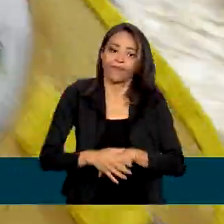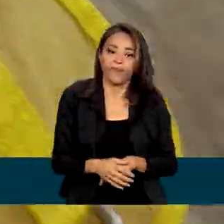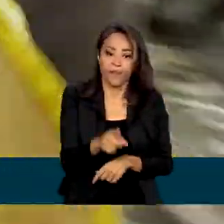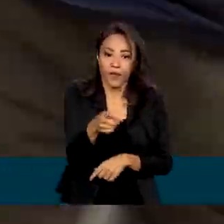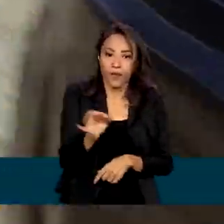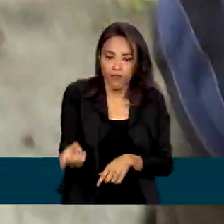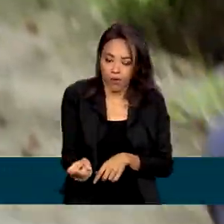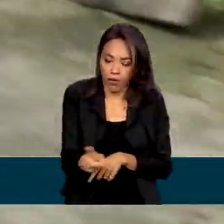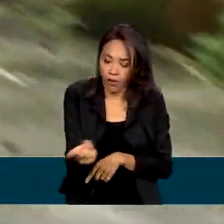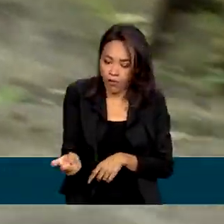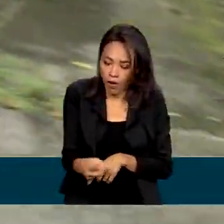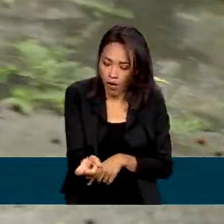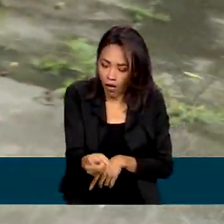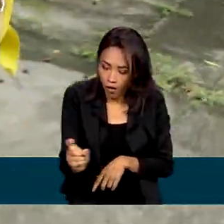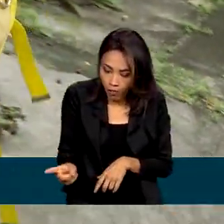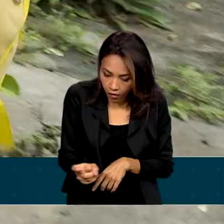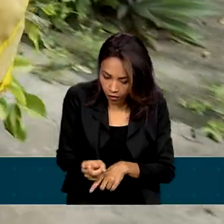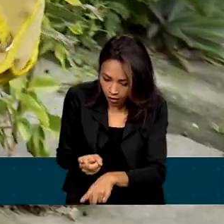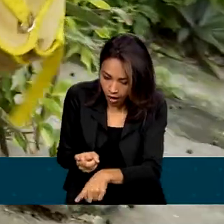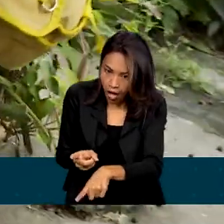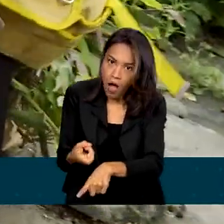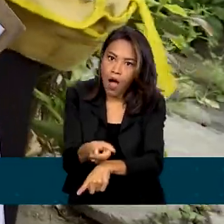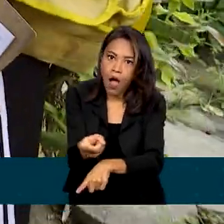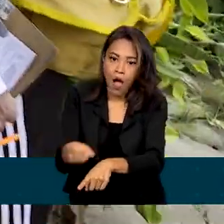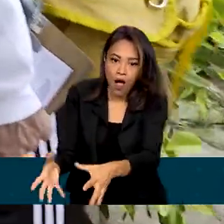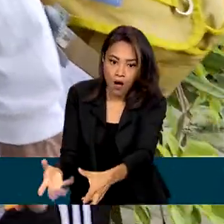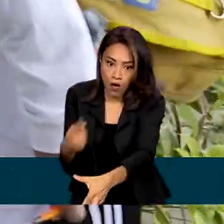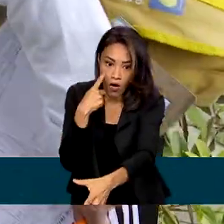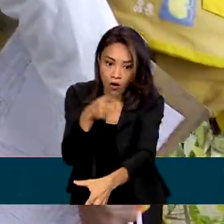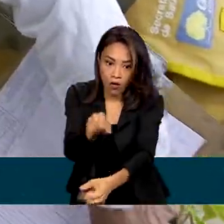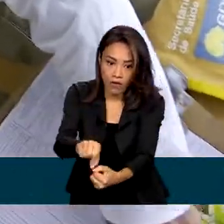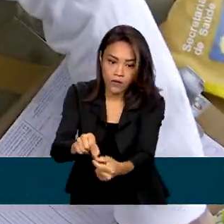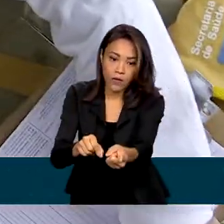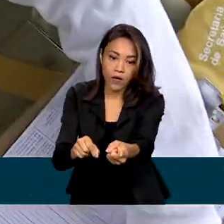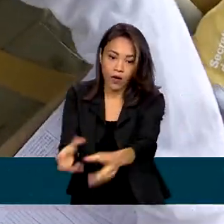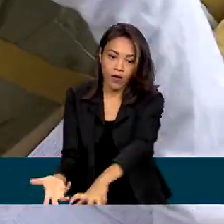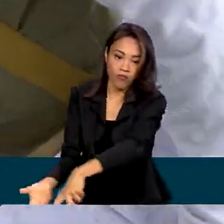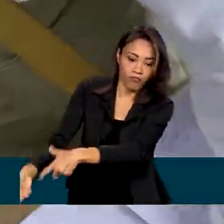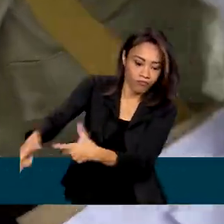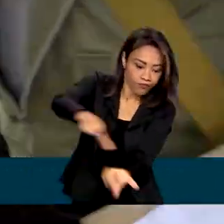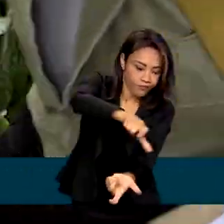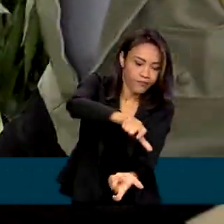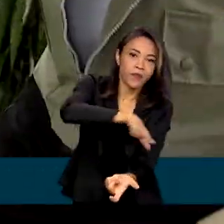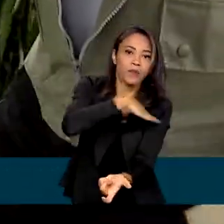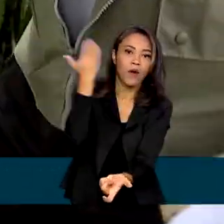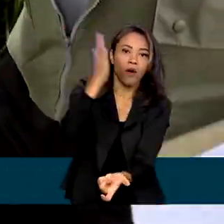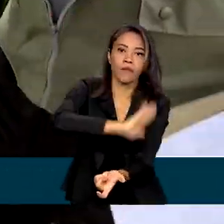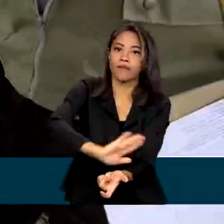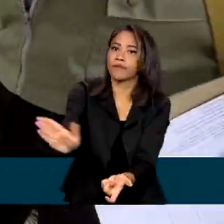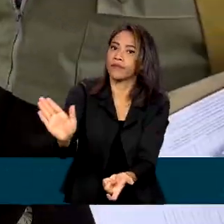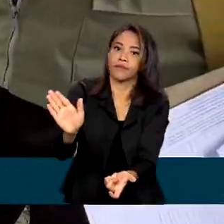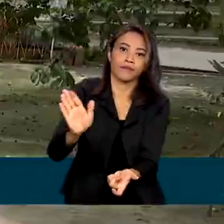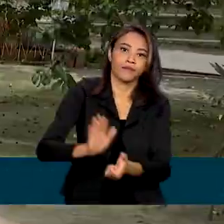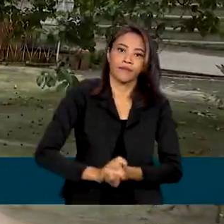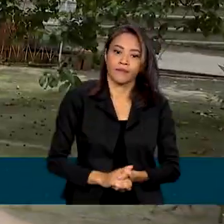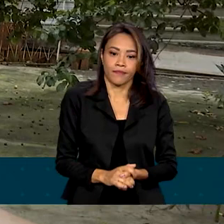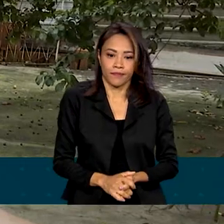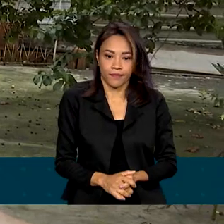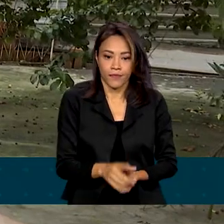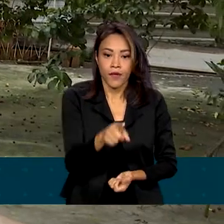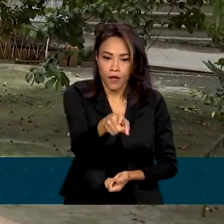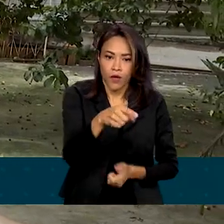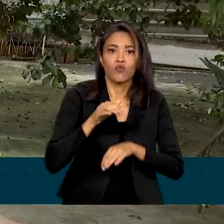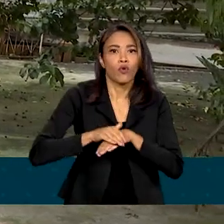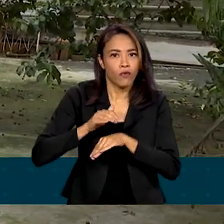a coisa mais fácil de acabar com elas é fazer isso aqui, ó. Em dois minutos ela morre, porque fora da água ela não é nada. Eu estou